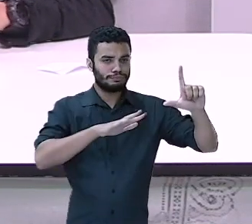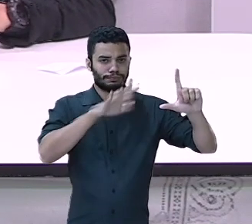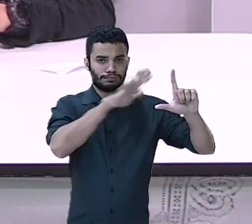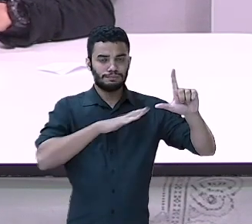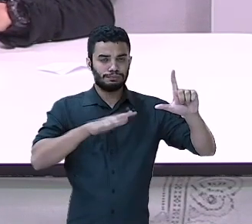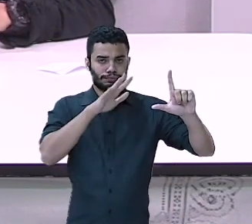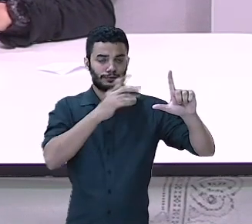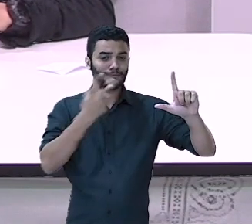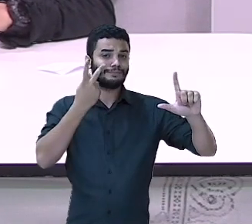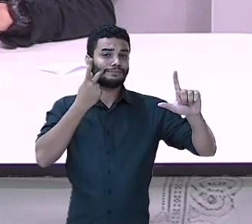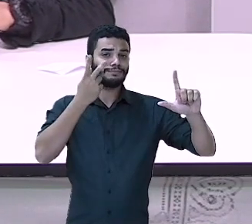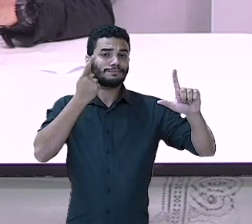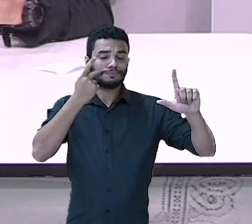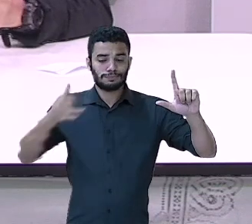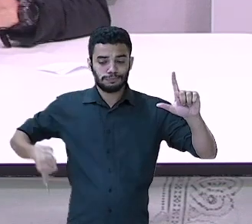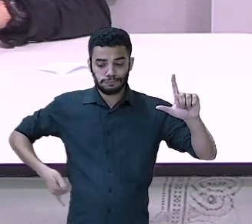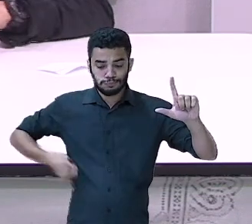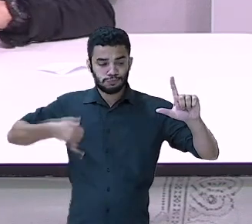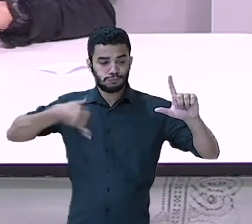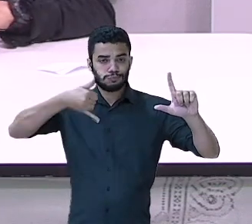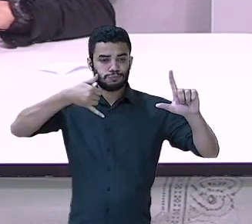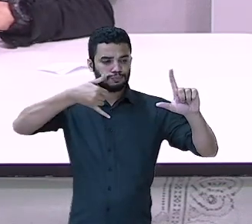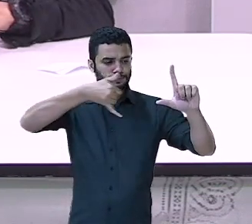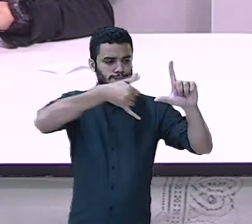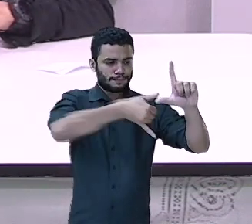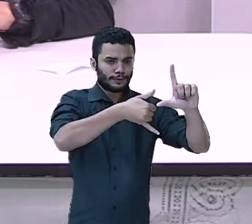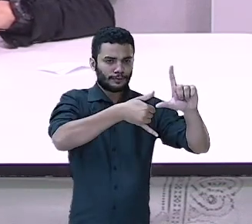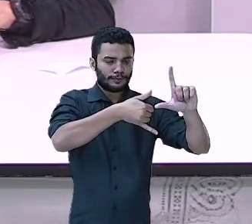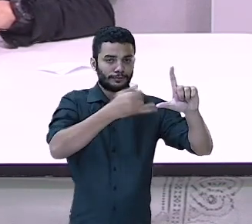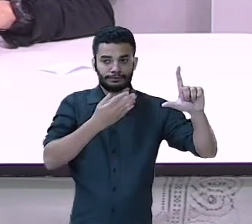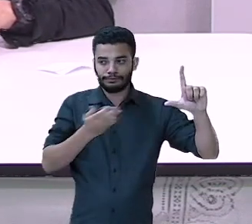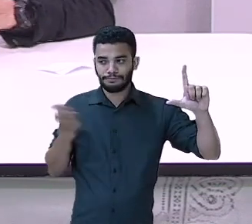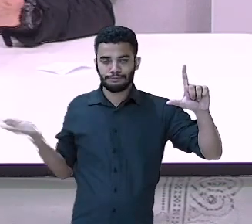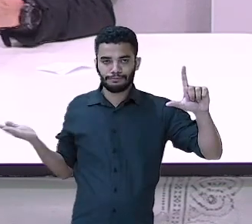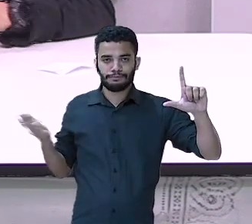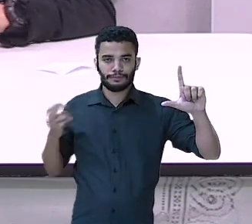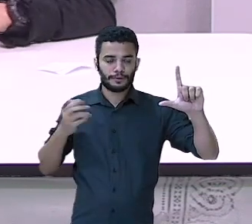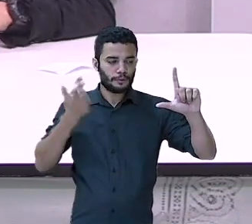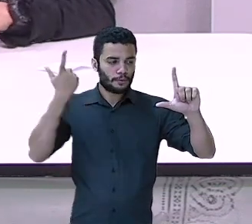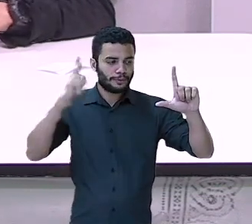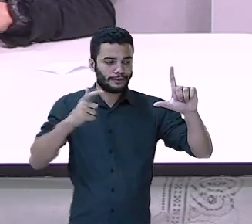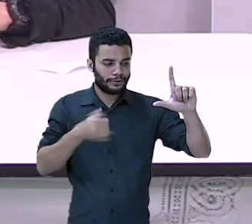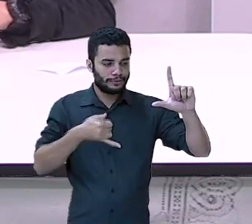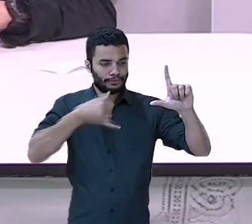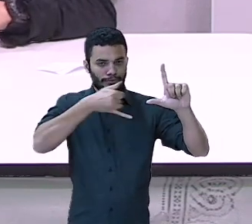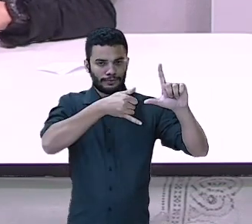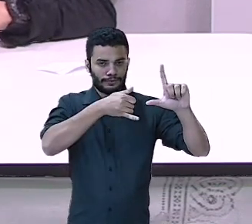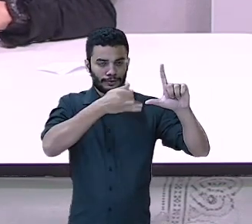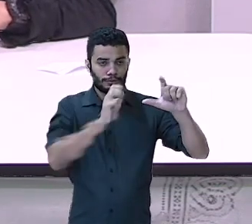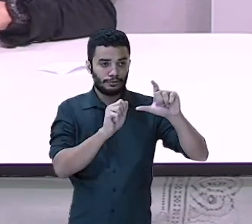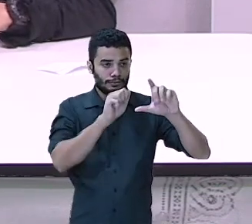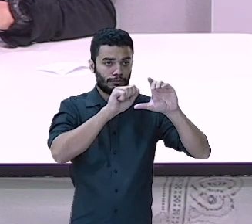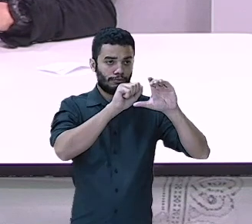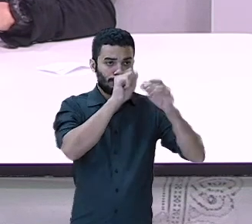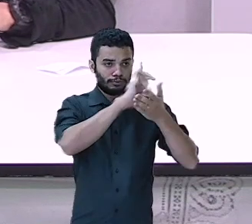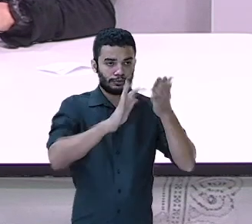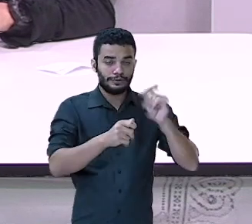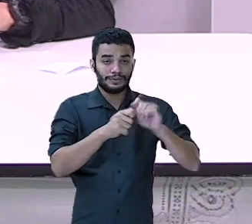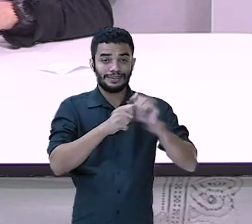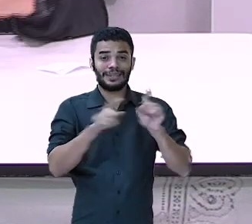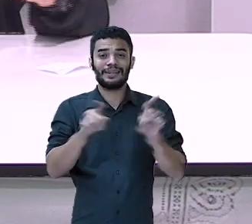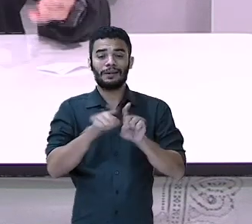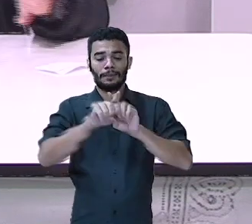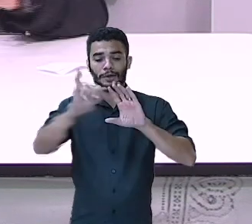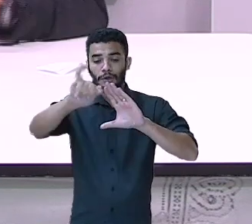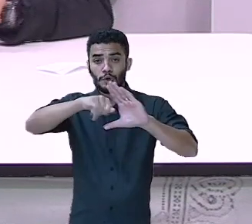aponte a câmera do seu celular na imagem que aparece no canto da tela e, claro, se inscreva, né, no nosso canal do